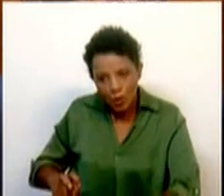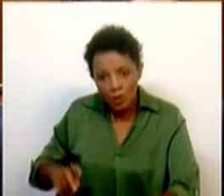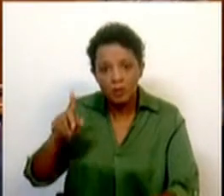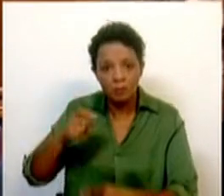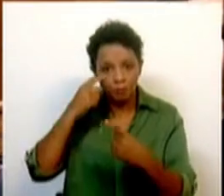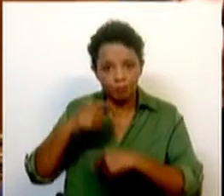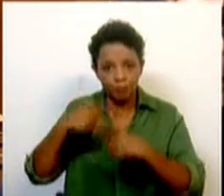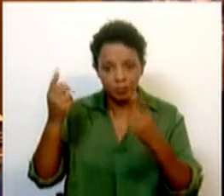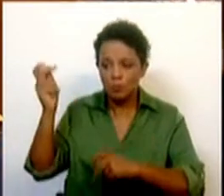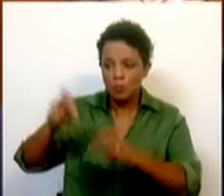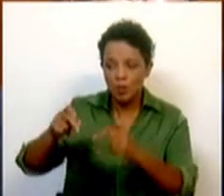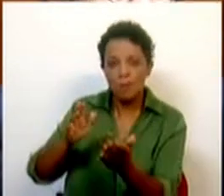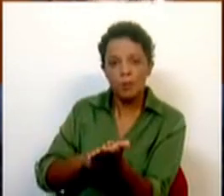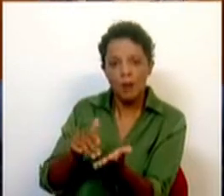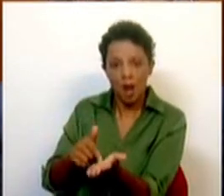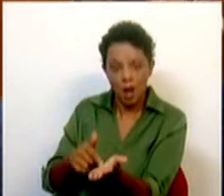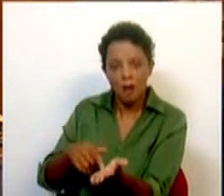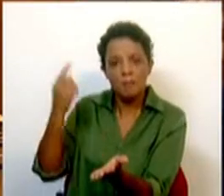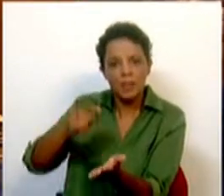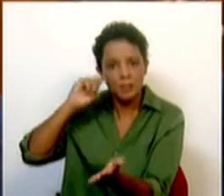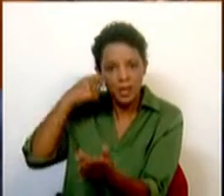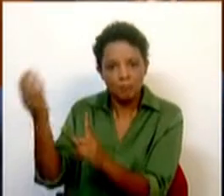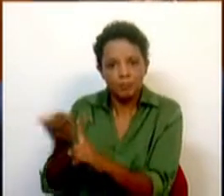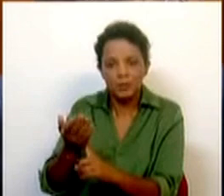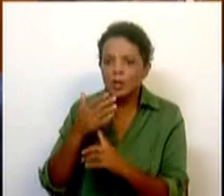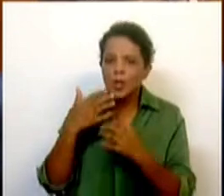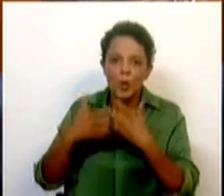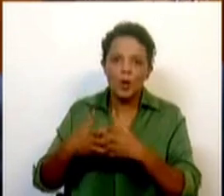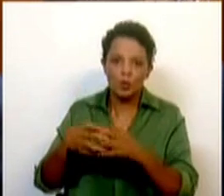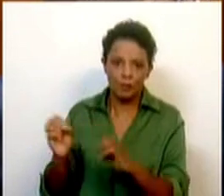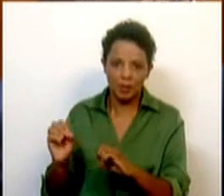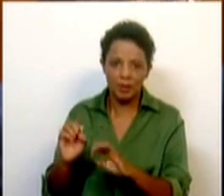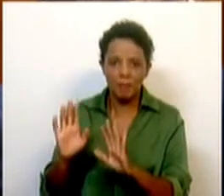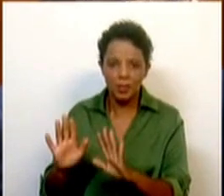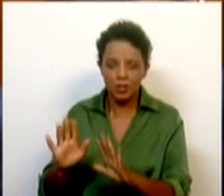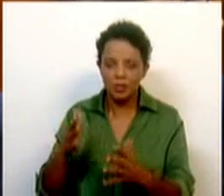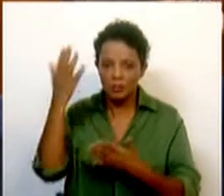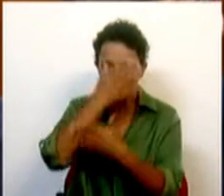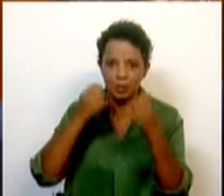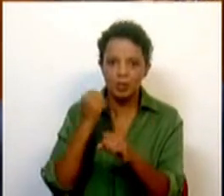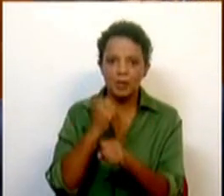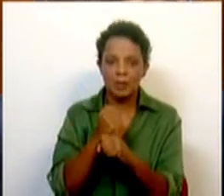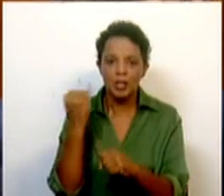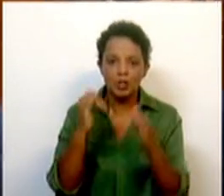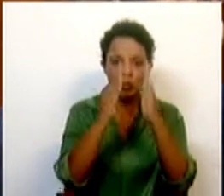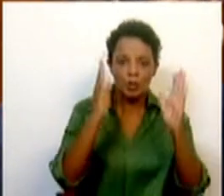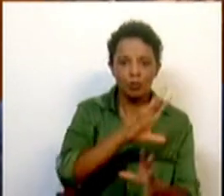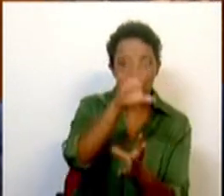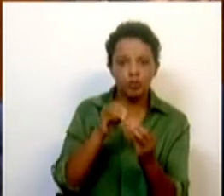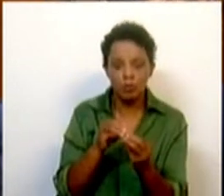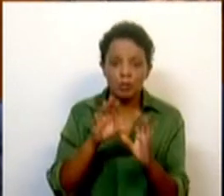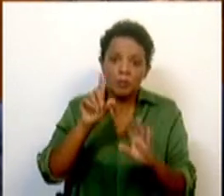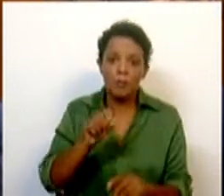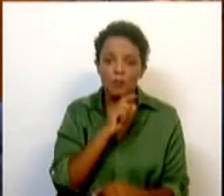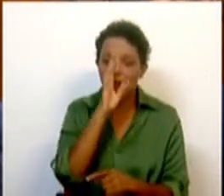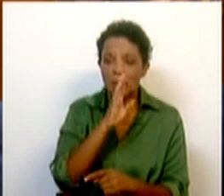e, demonstrando-se que ocorreram, as consequências devidas têm de ser retiradas. Não tenho a menor dúvida a esse respeito. Agora, não confundamos o trabalho da instituição como um todo com